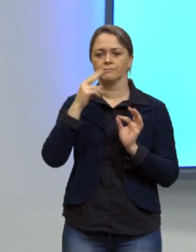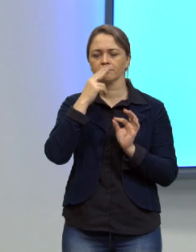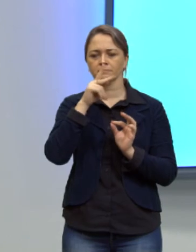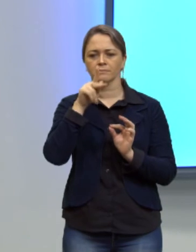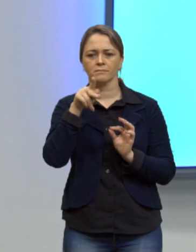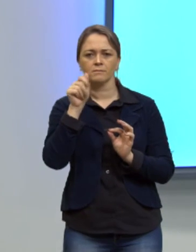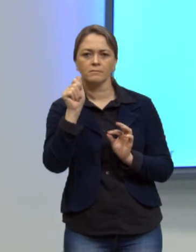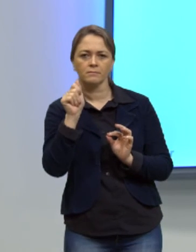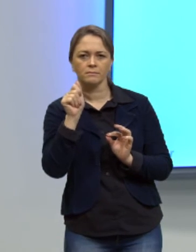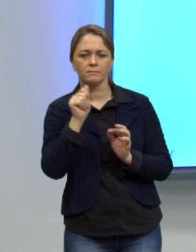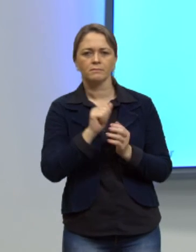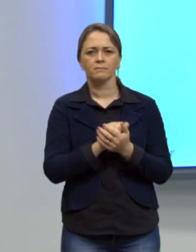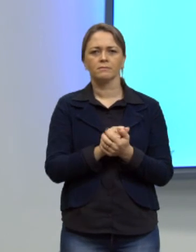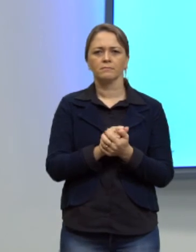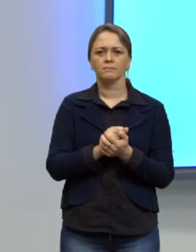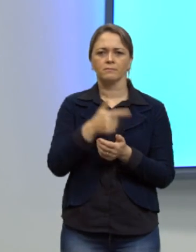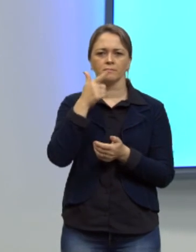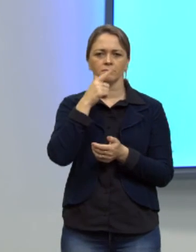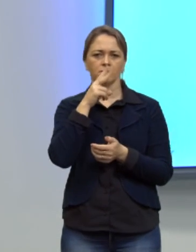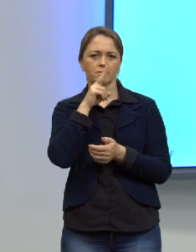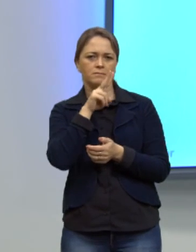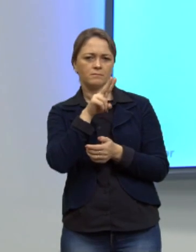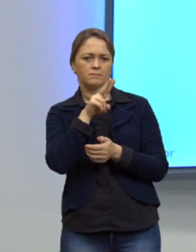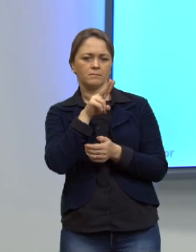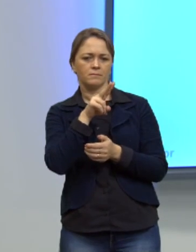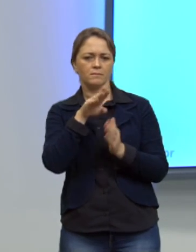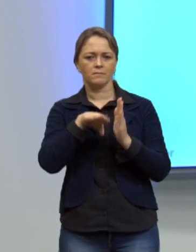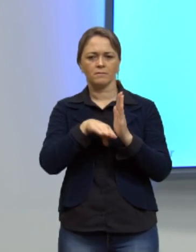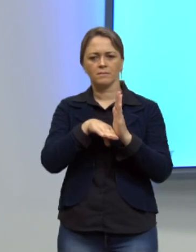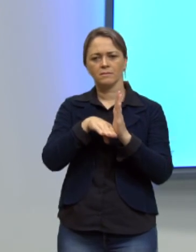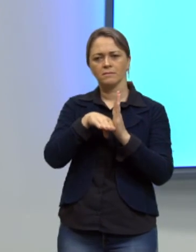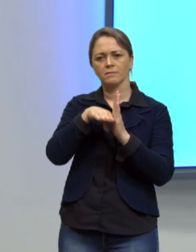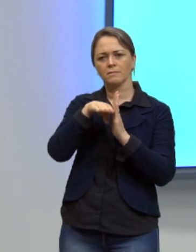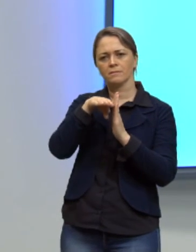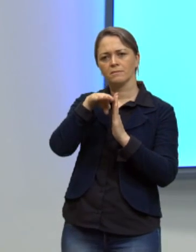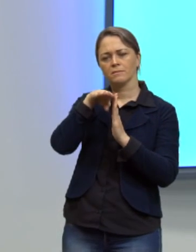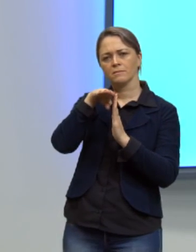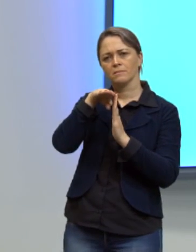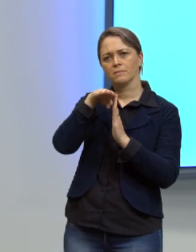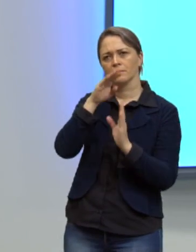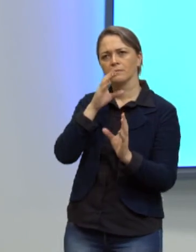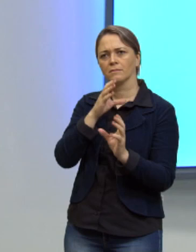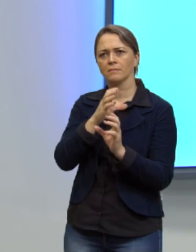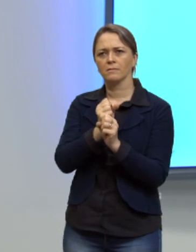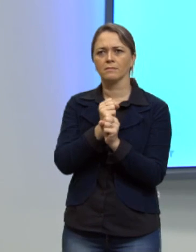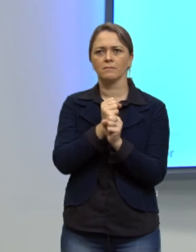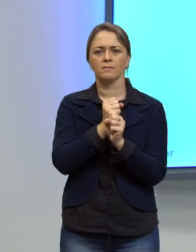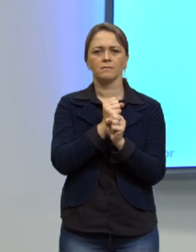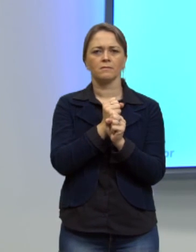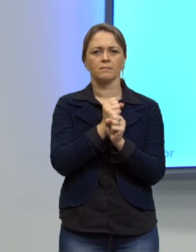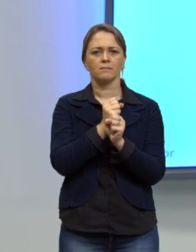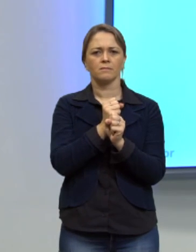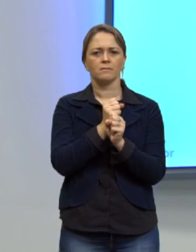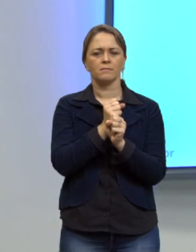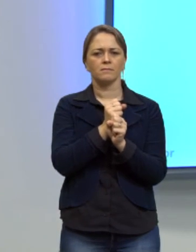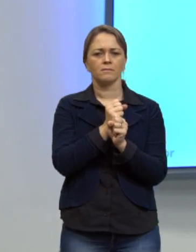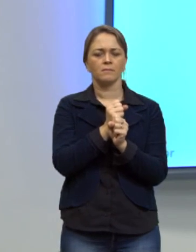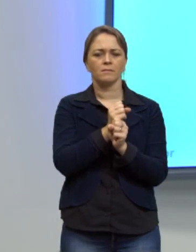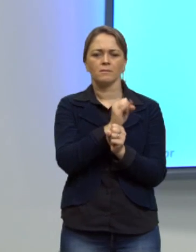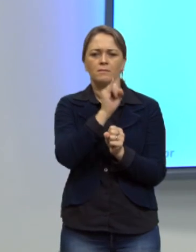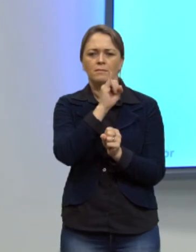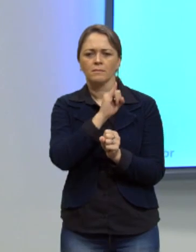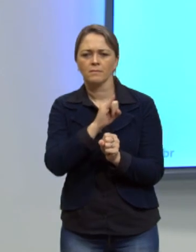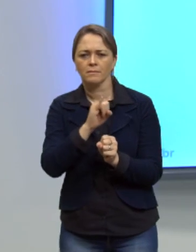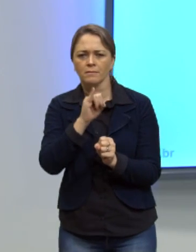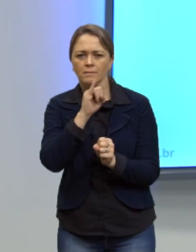certo eu consigo ver que esse crescimento se dá através de uma soma que é bastante importante